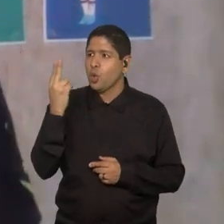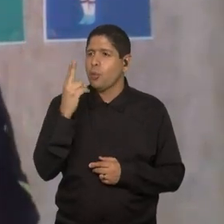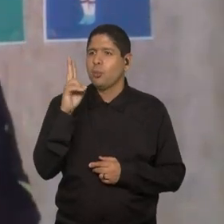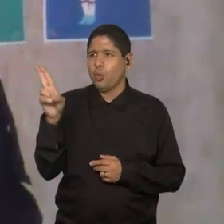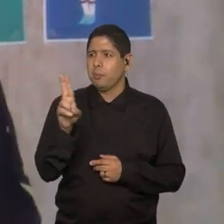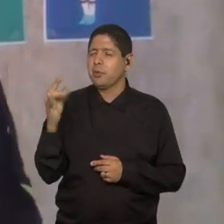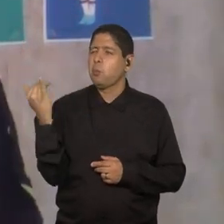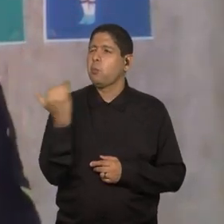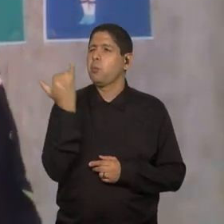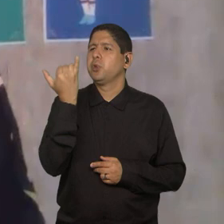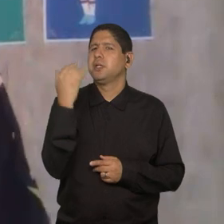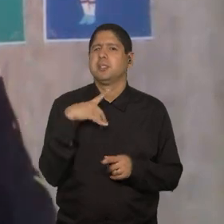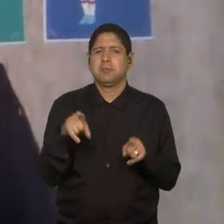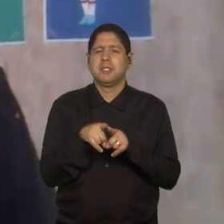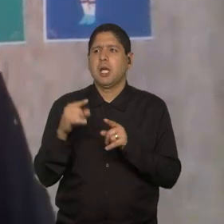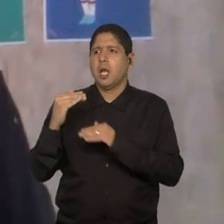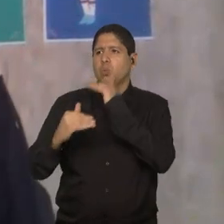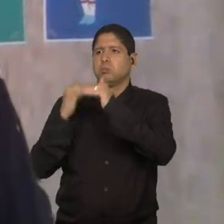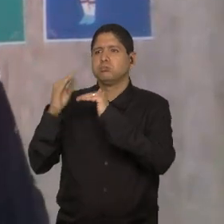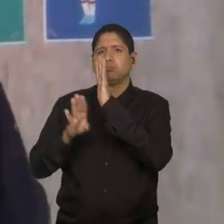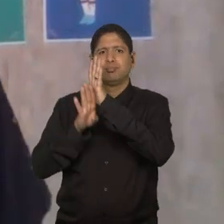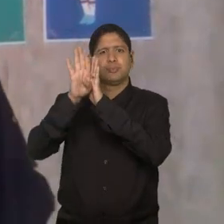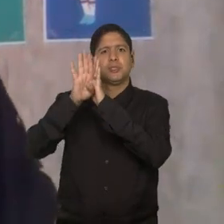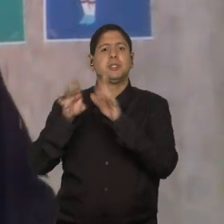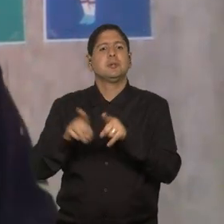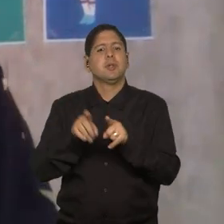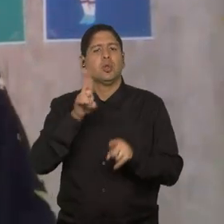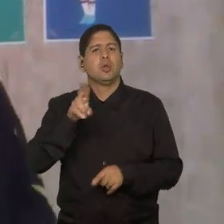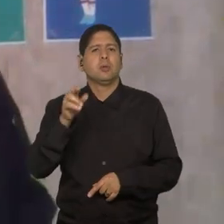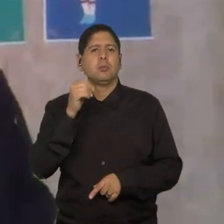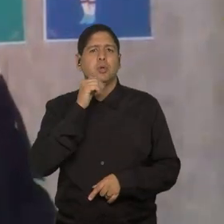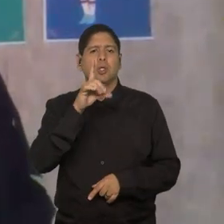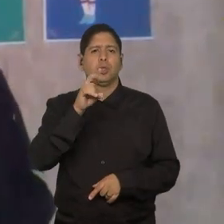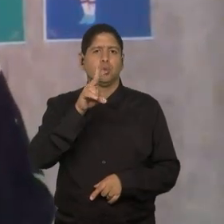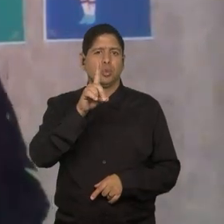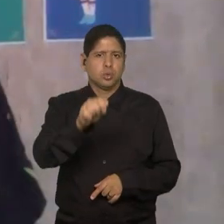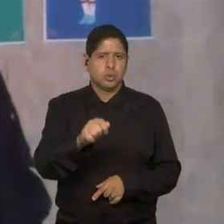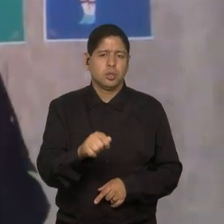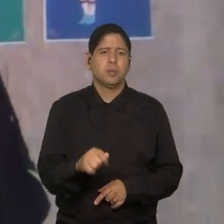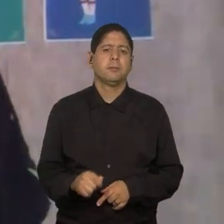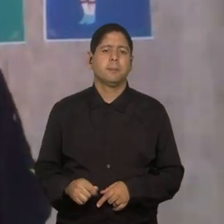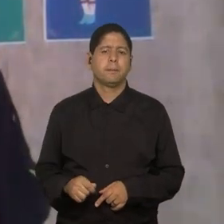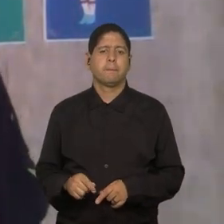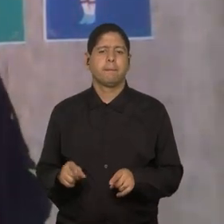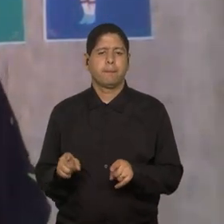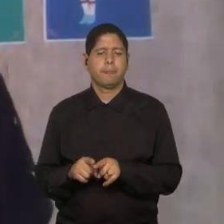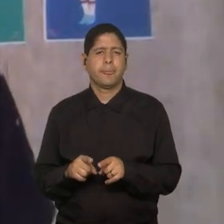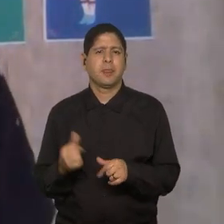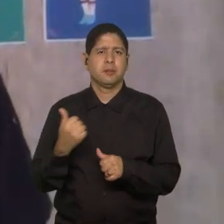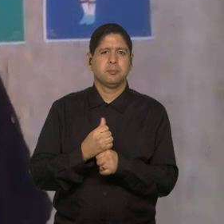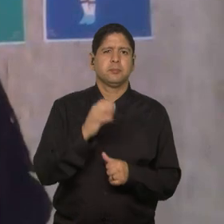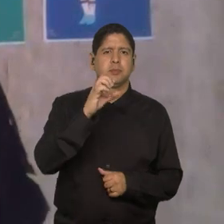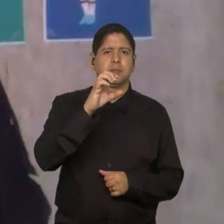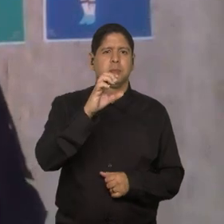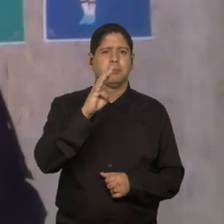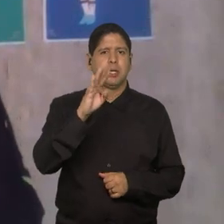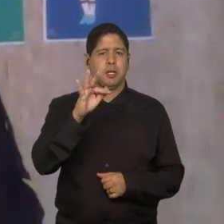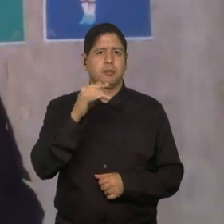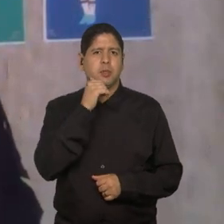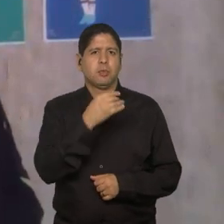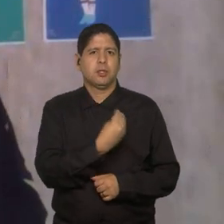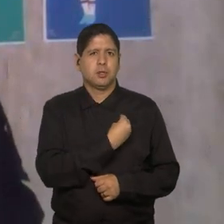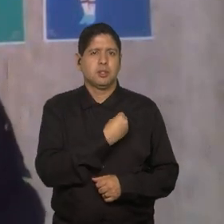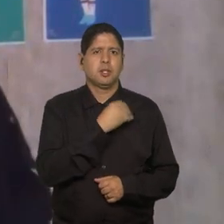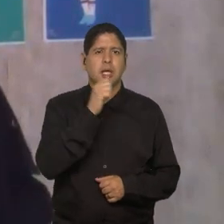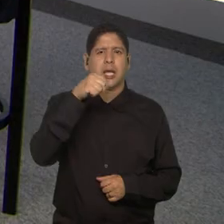nesse crescimento. Mas tem também a Duda Luzilelli, passou pela CBF. Hoje a gente tem a Ana